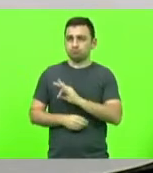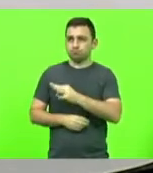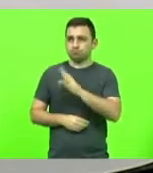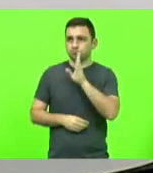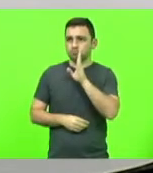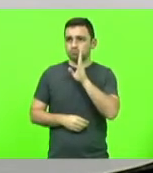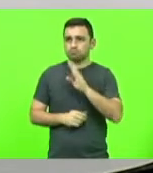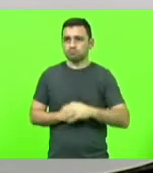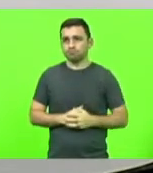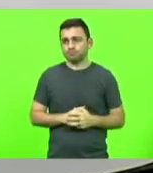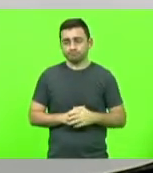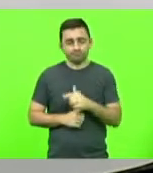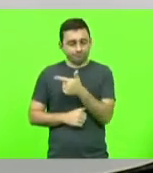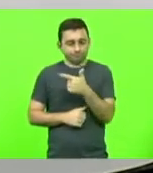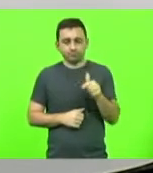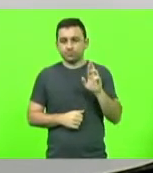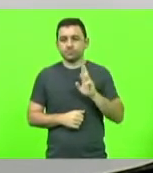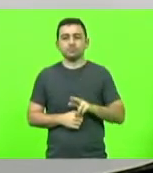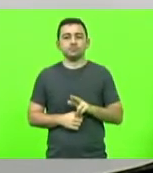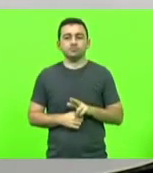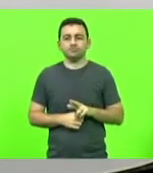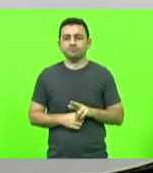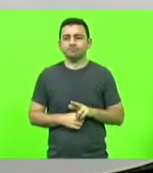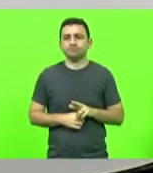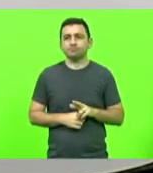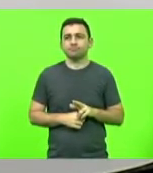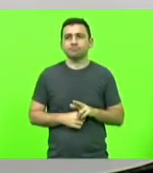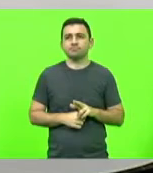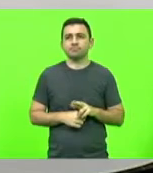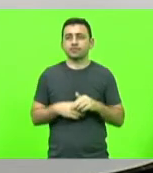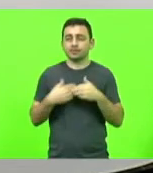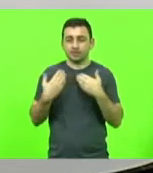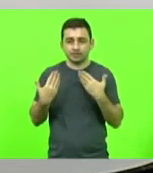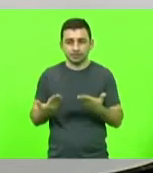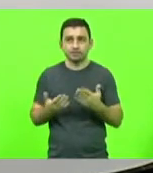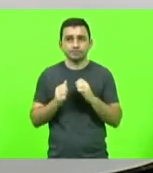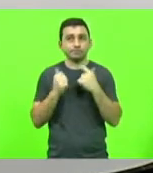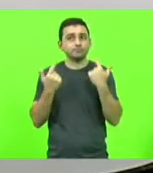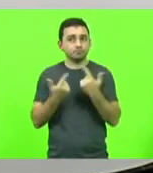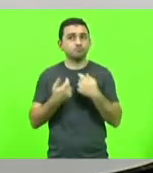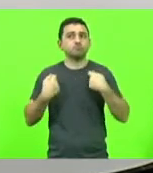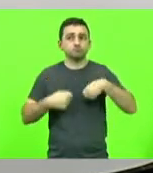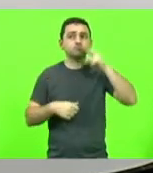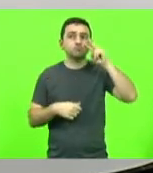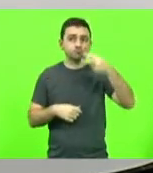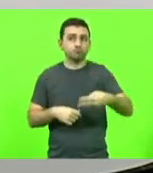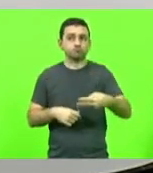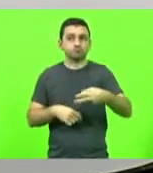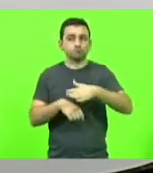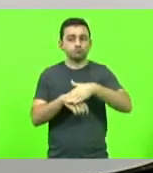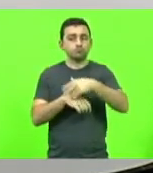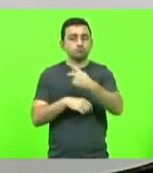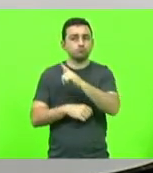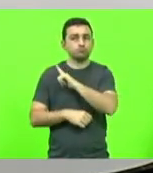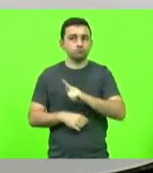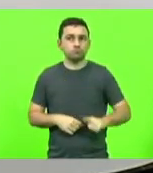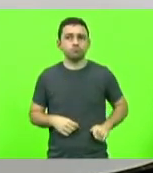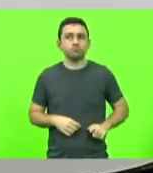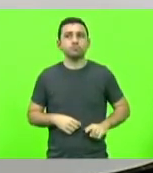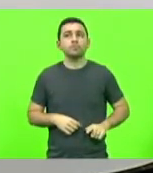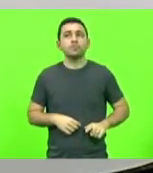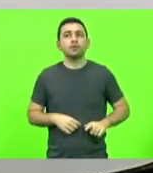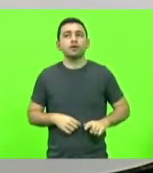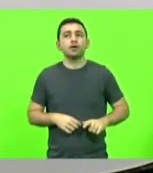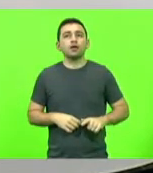razão para que o Parlamento não reconheça esses e tantos gestos que têm sido patrocinados